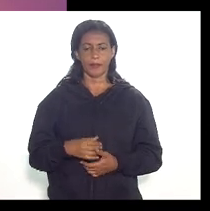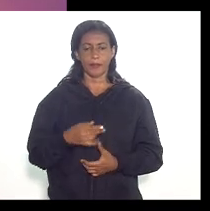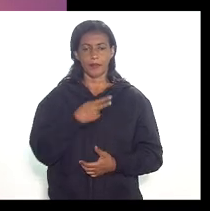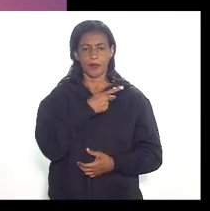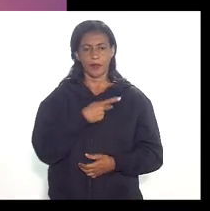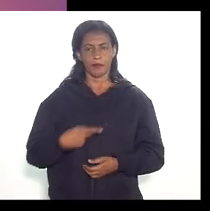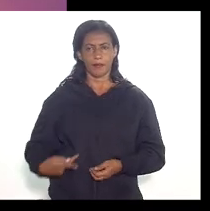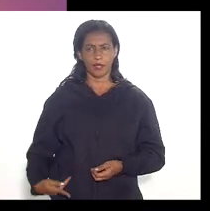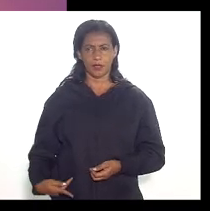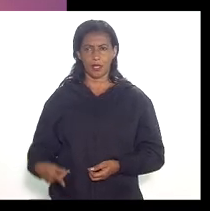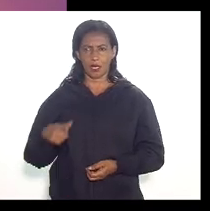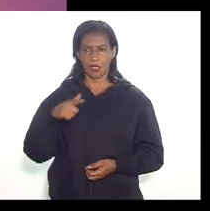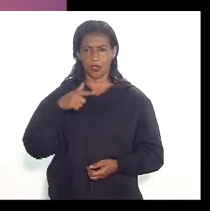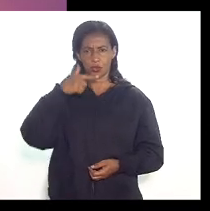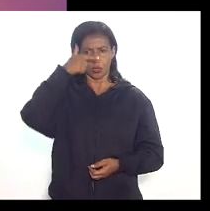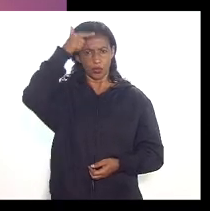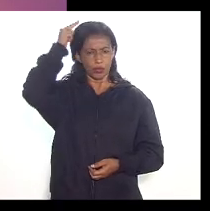Paulo